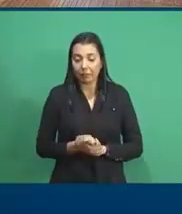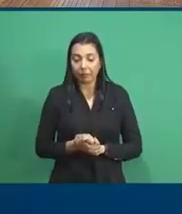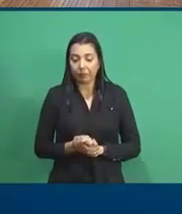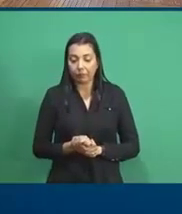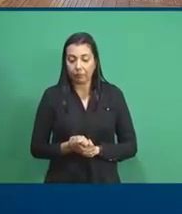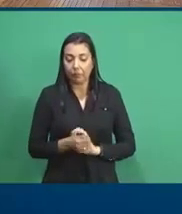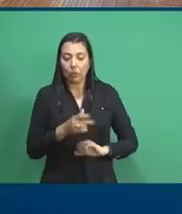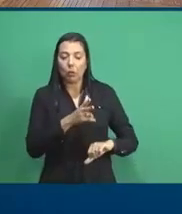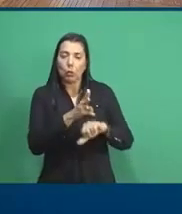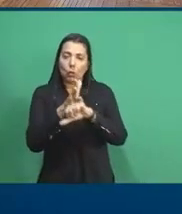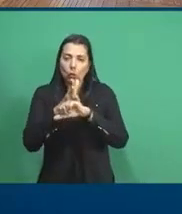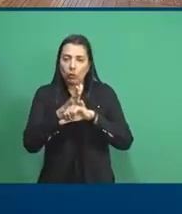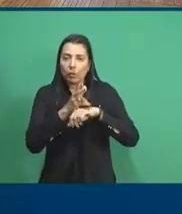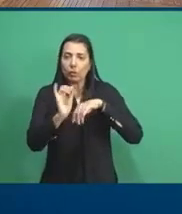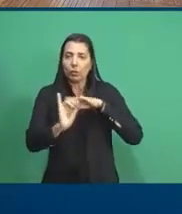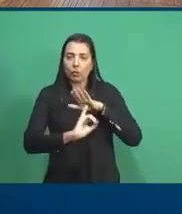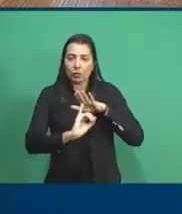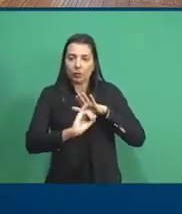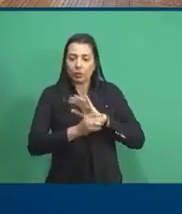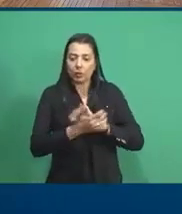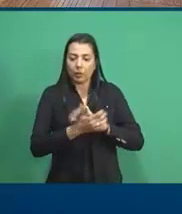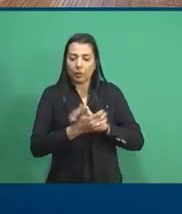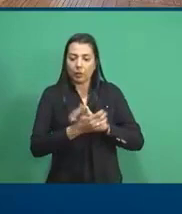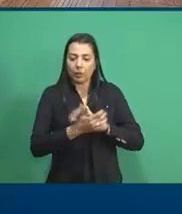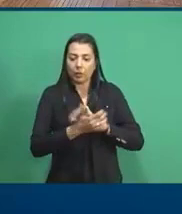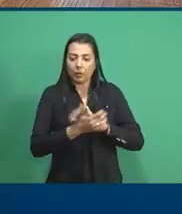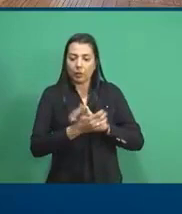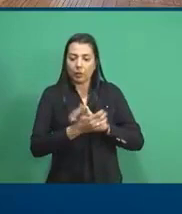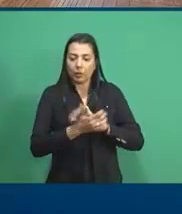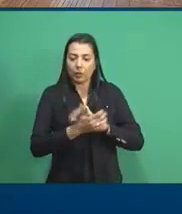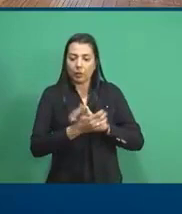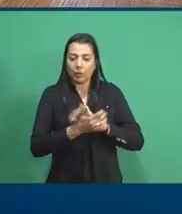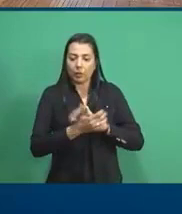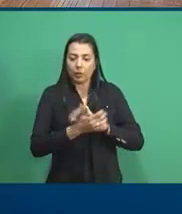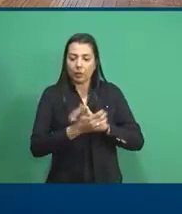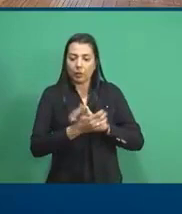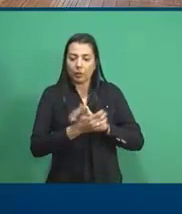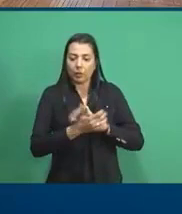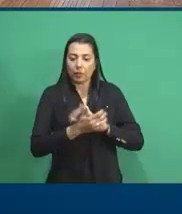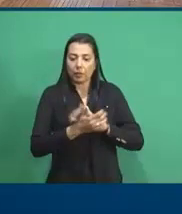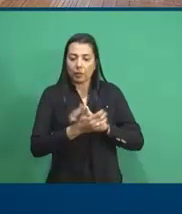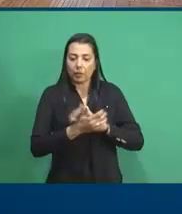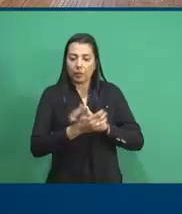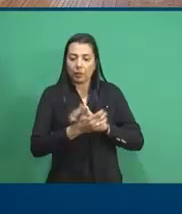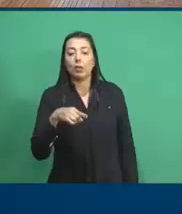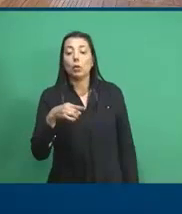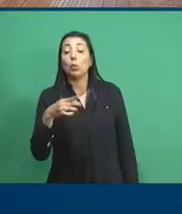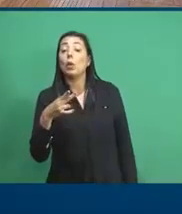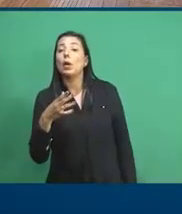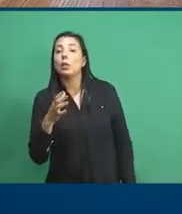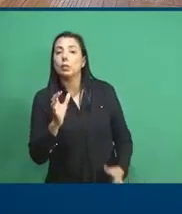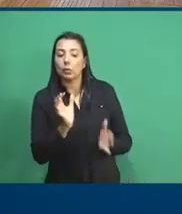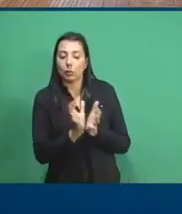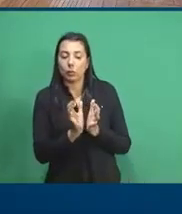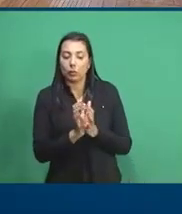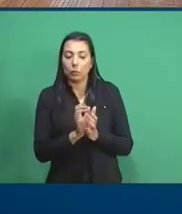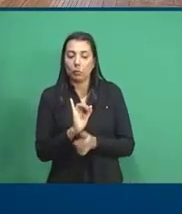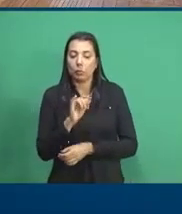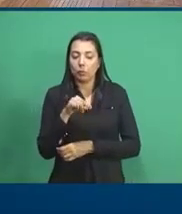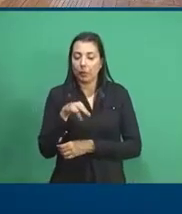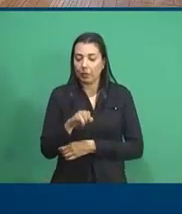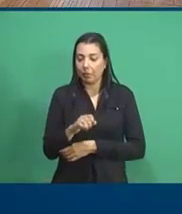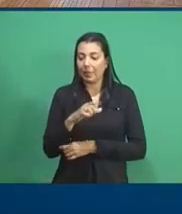vídeo institucional sobre o IMPA. Quantos núcleos o IMPA